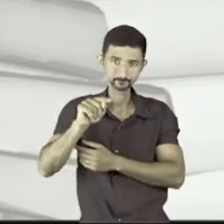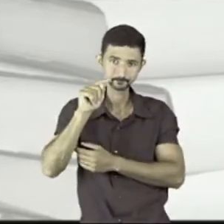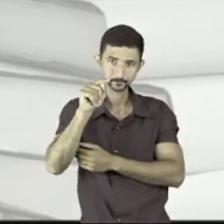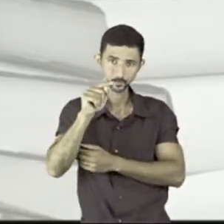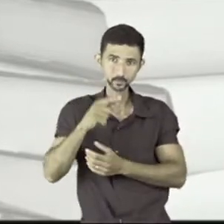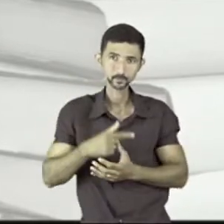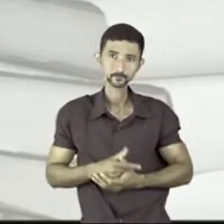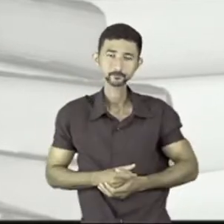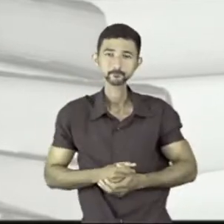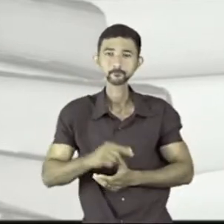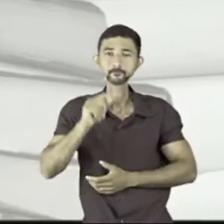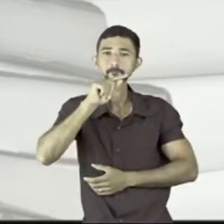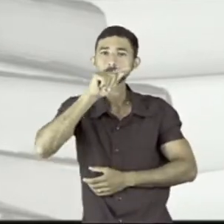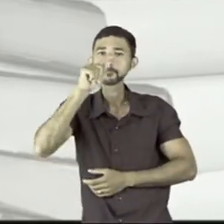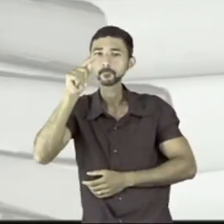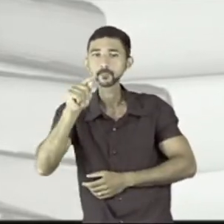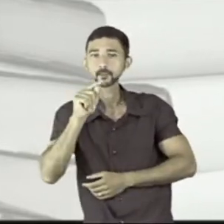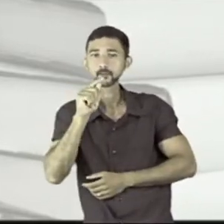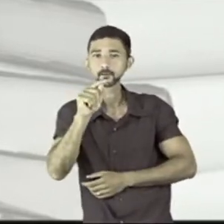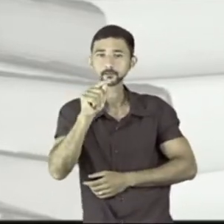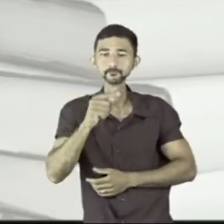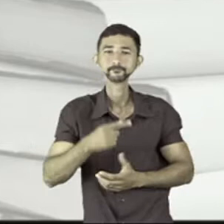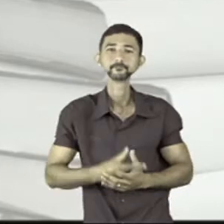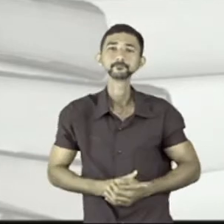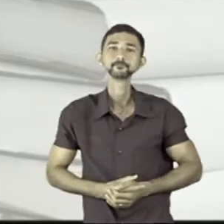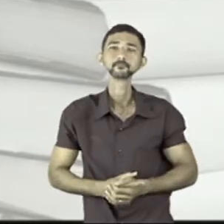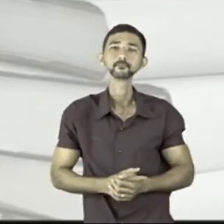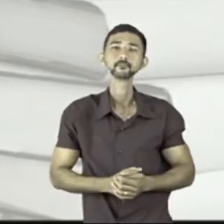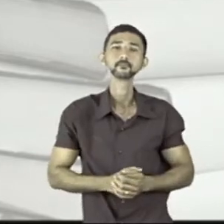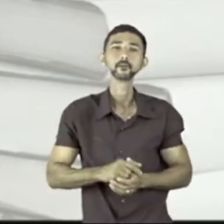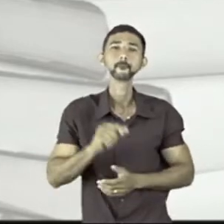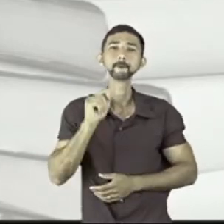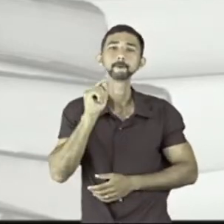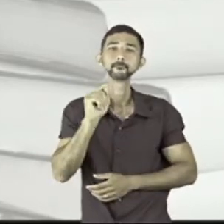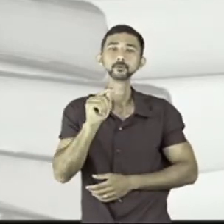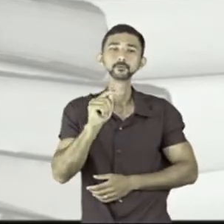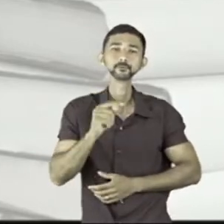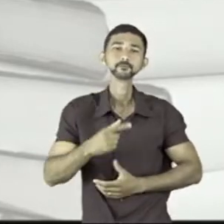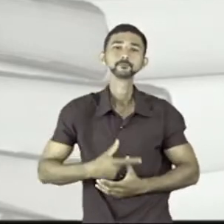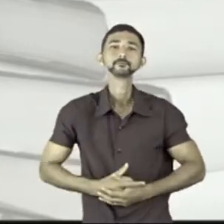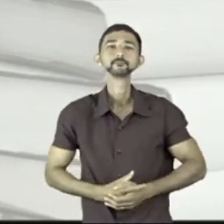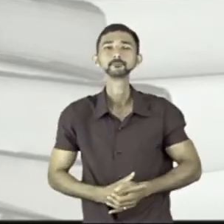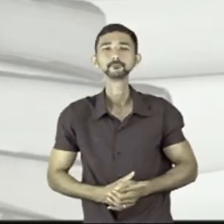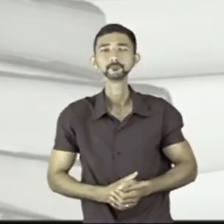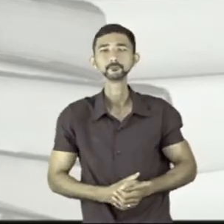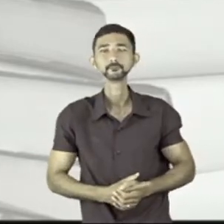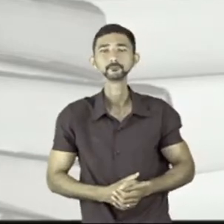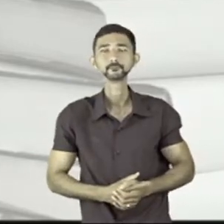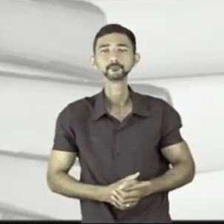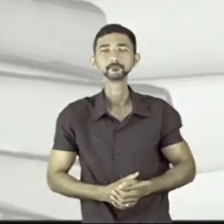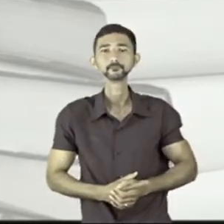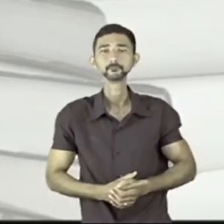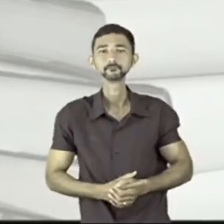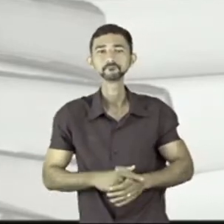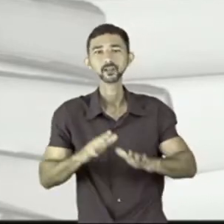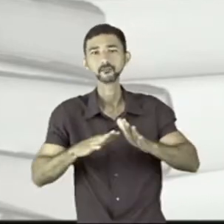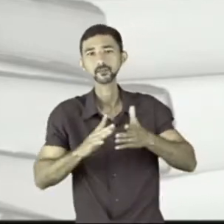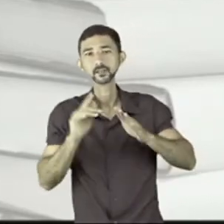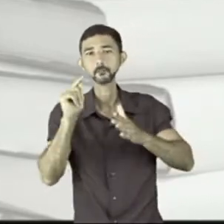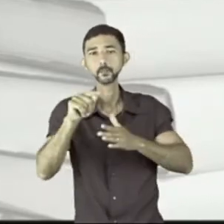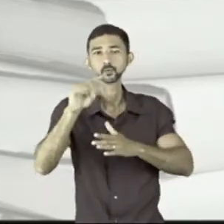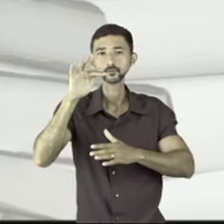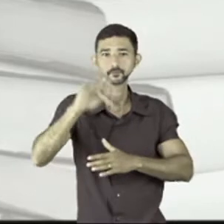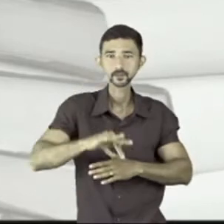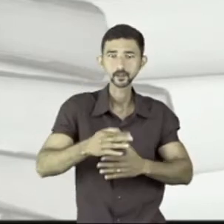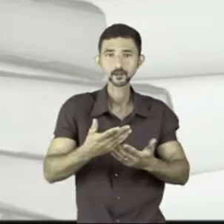exclamação, aqui eu tenho o ponto de interrogação e aqui eu tenho o ponto. Às vezes, nós chamamos ele de ponto